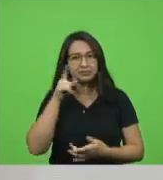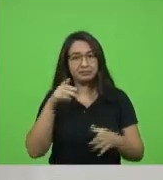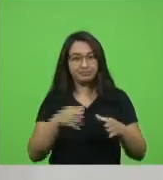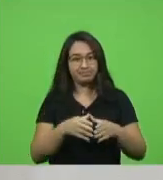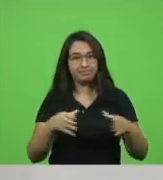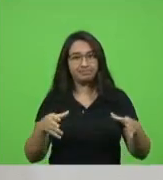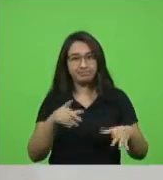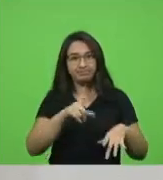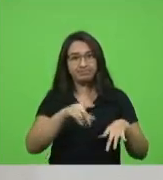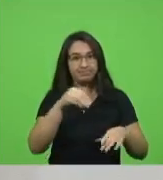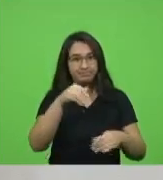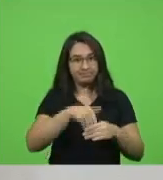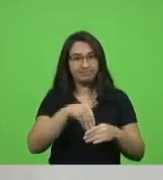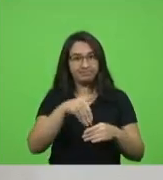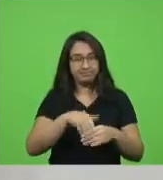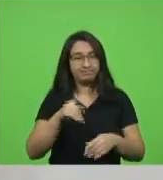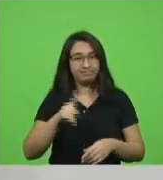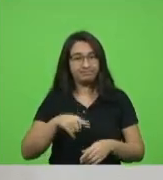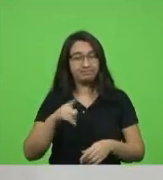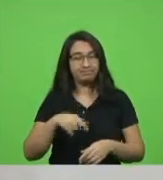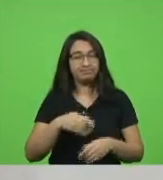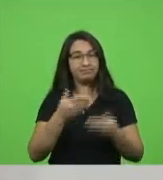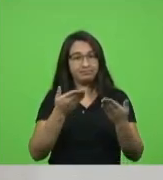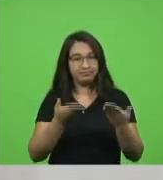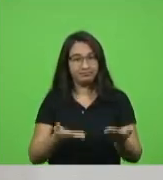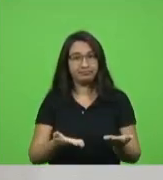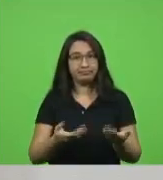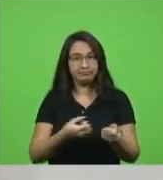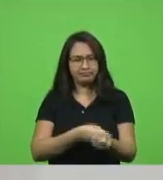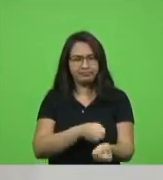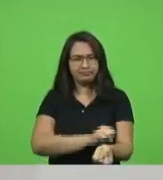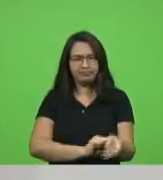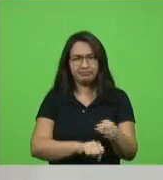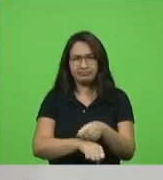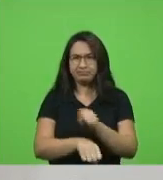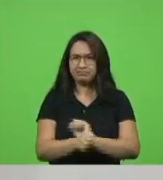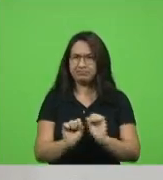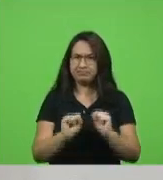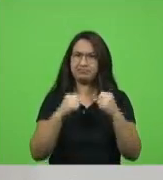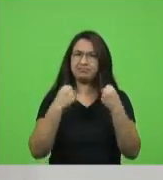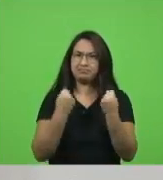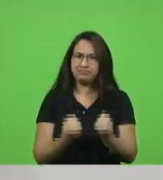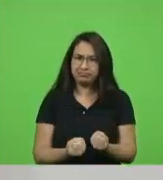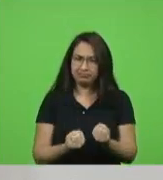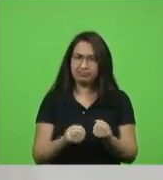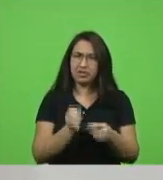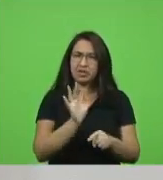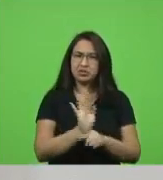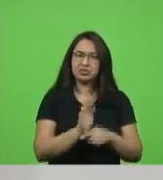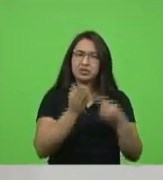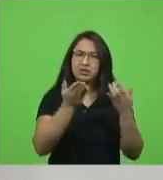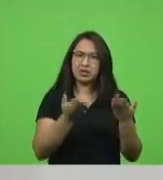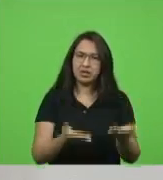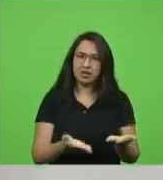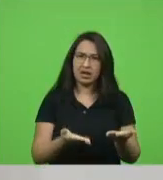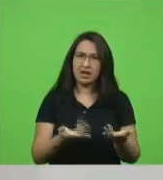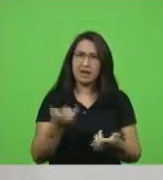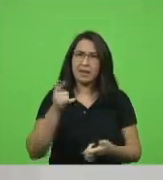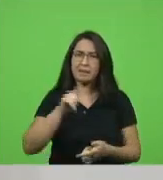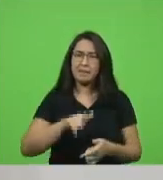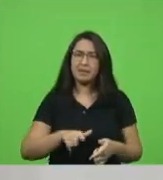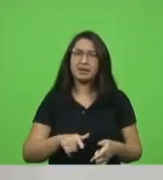arregaçou as mangas para trabalhar em prol da população de Rio Negrinho trazendo mais saúde mais educação